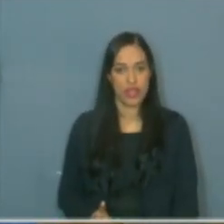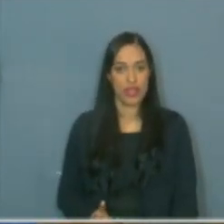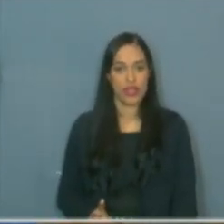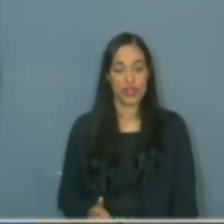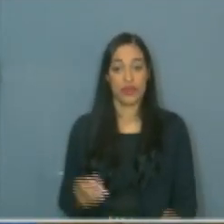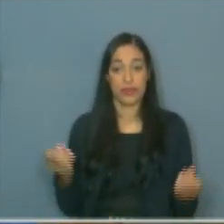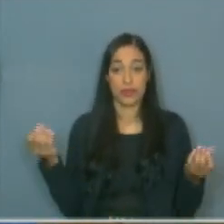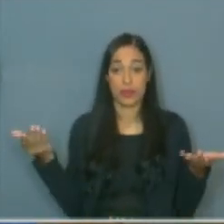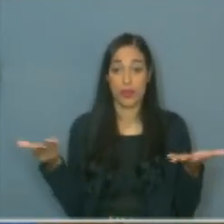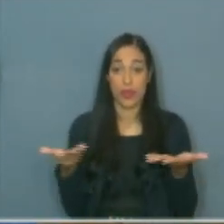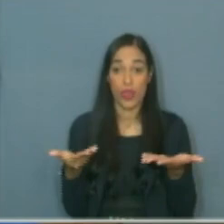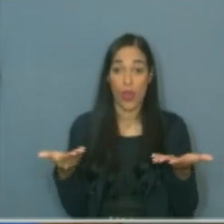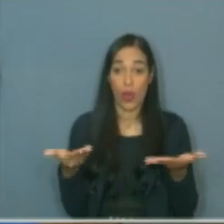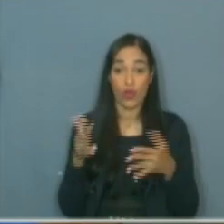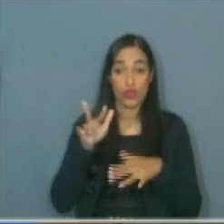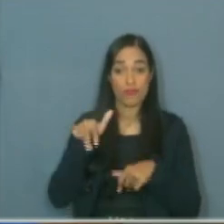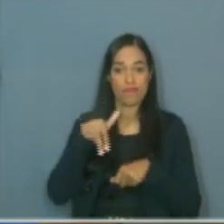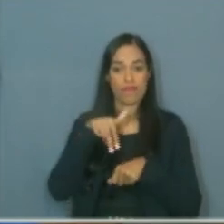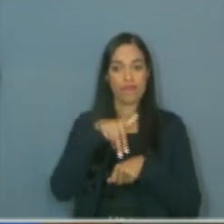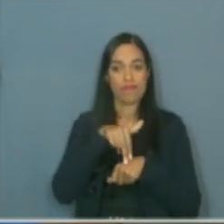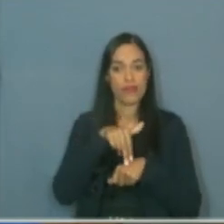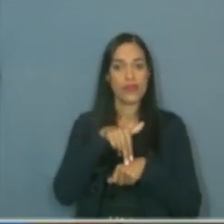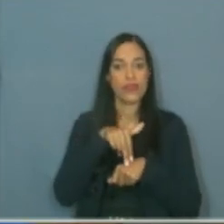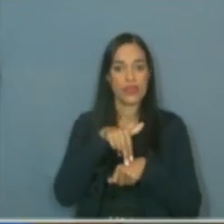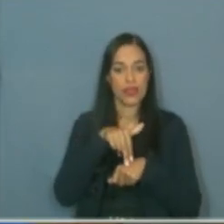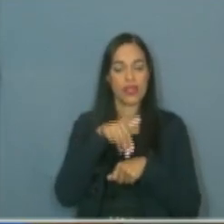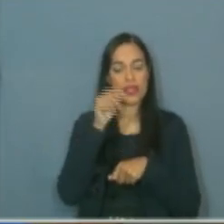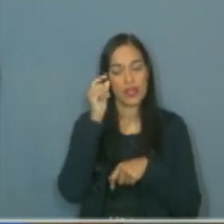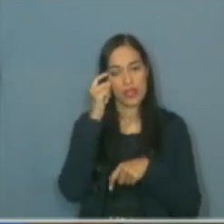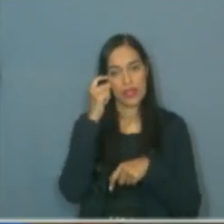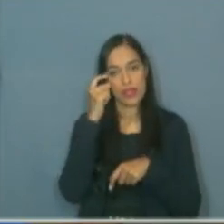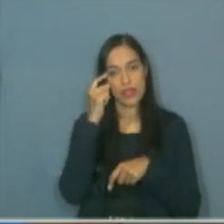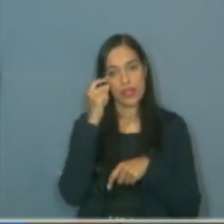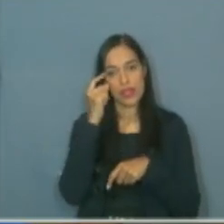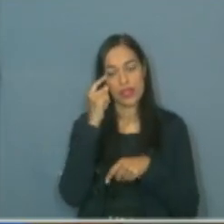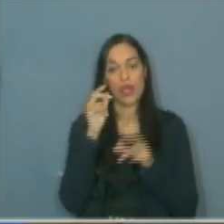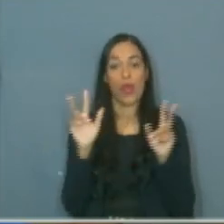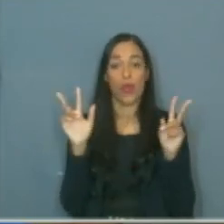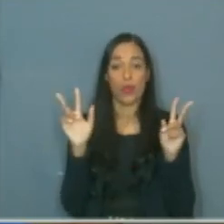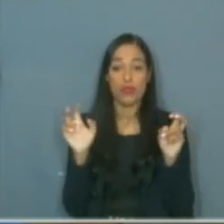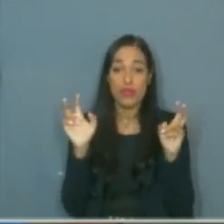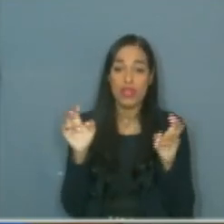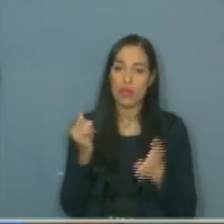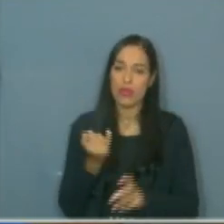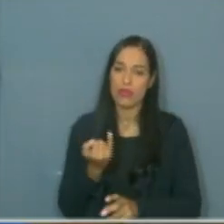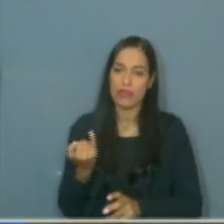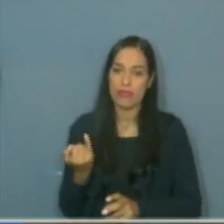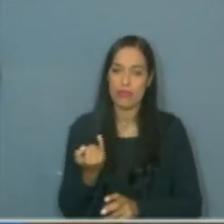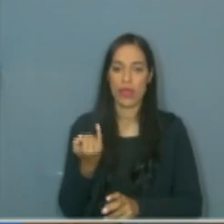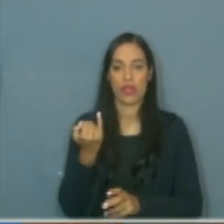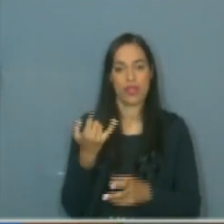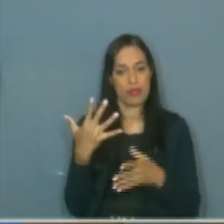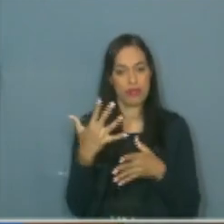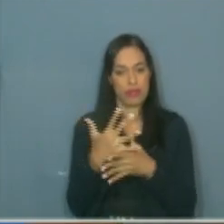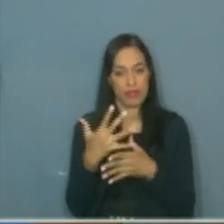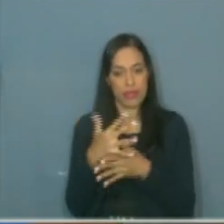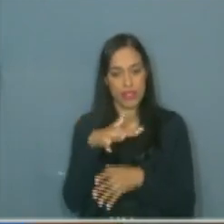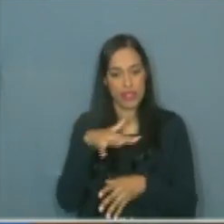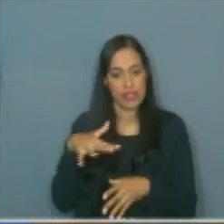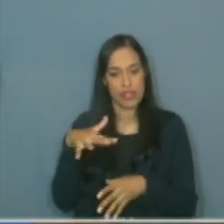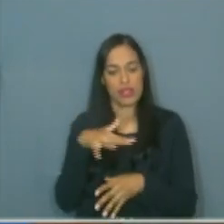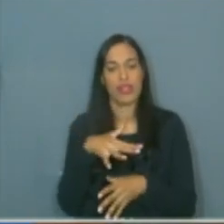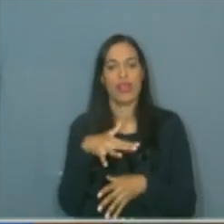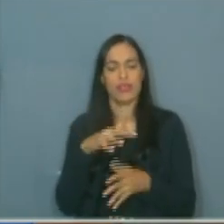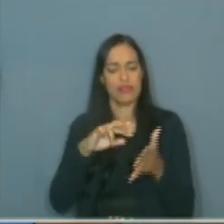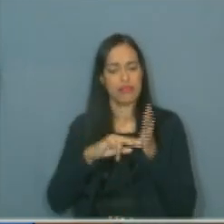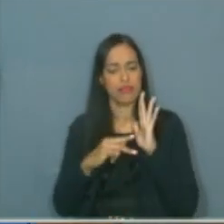Hoje subo à tribuna desta casa para abordar uma questão de suma importância para a nossa cidade, que diz